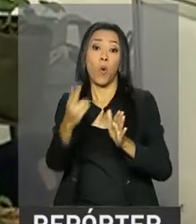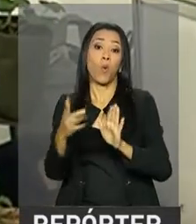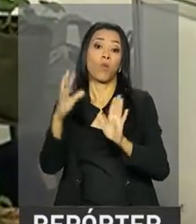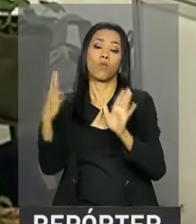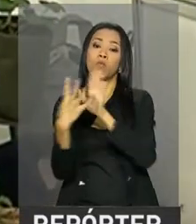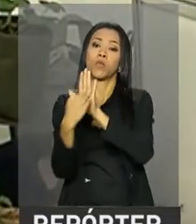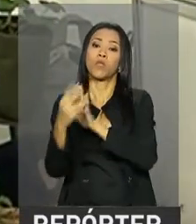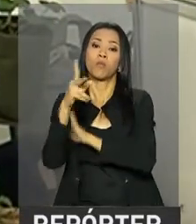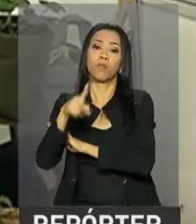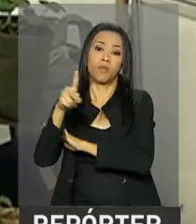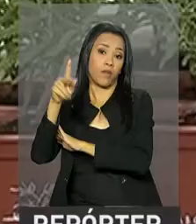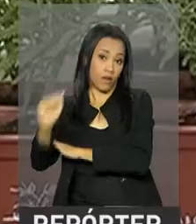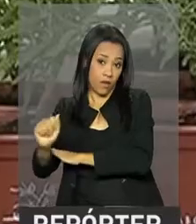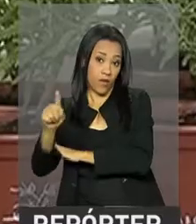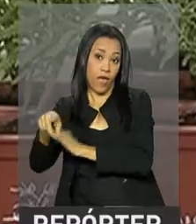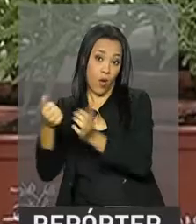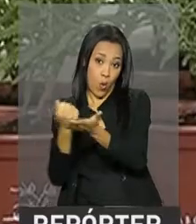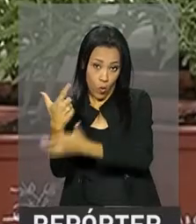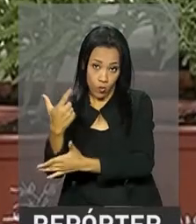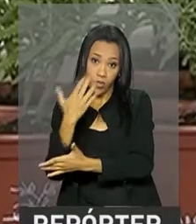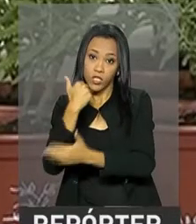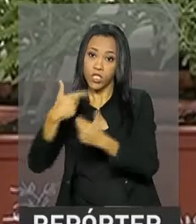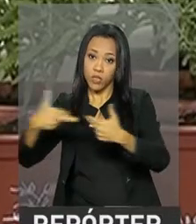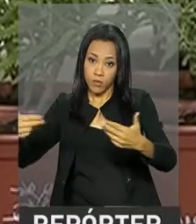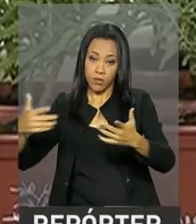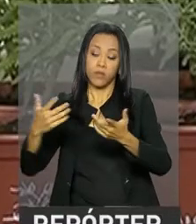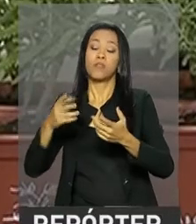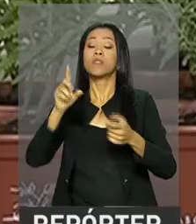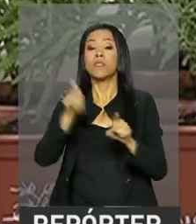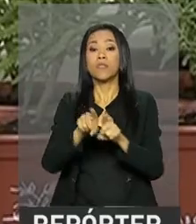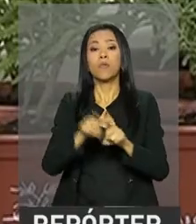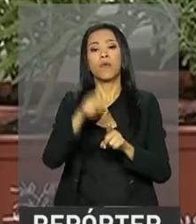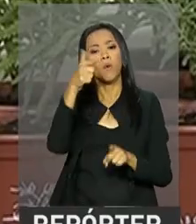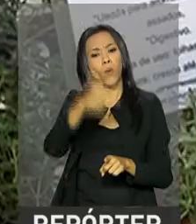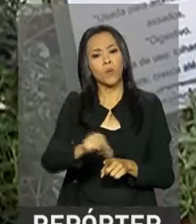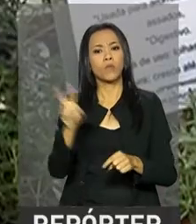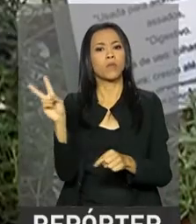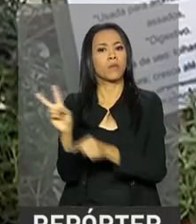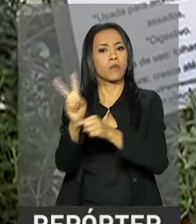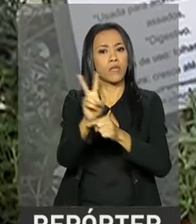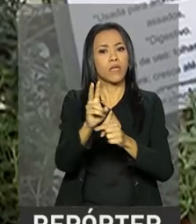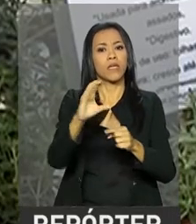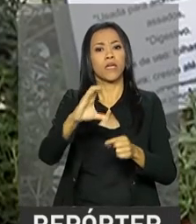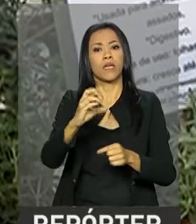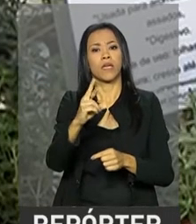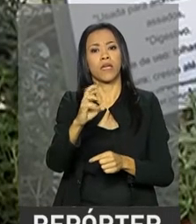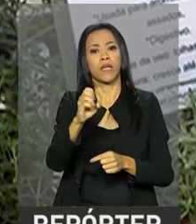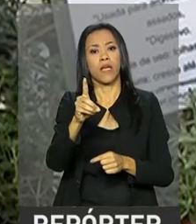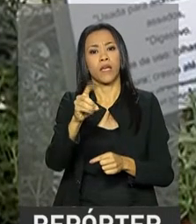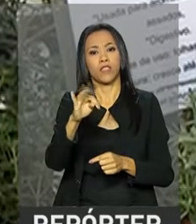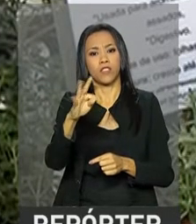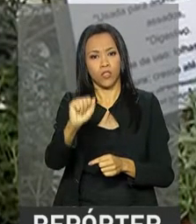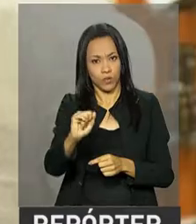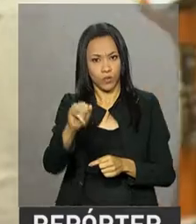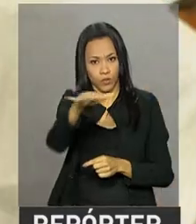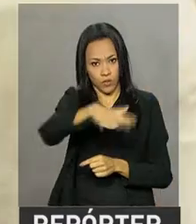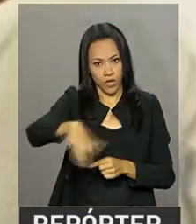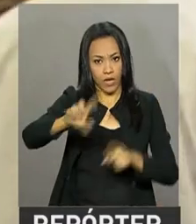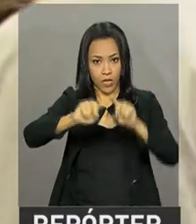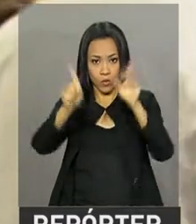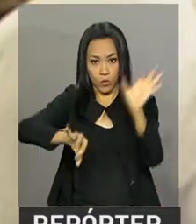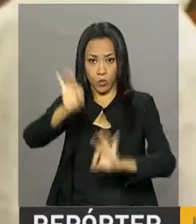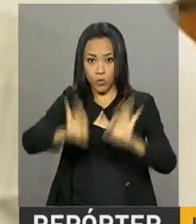Programa de Aquisição de Alimentos, além de contarem com créditos subsidiados do Plano Safra da Agricultura Familiar. A